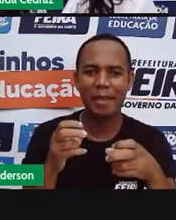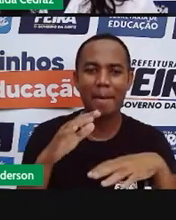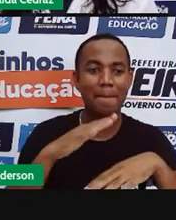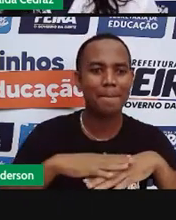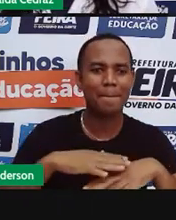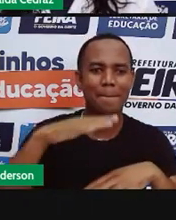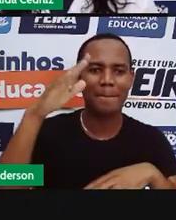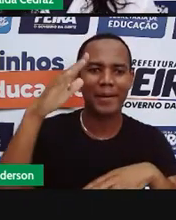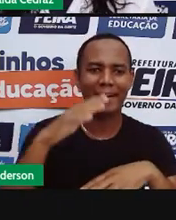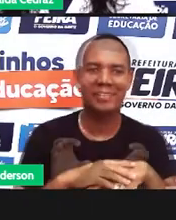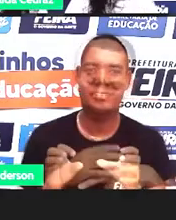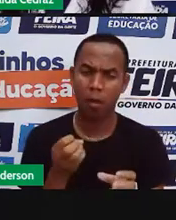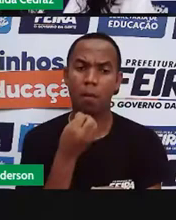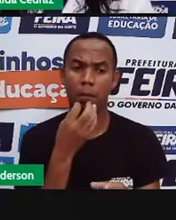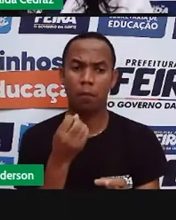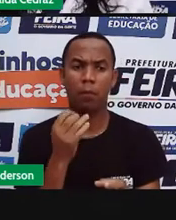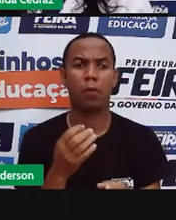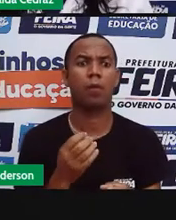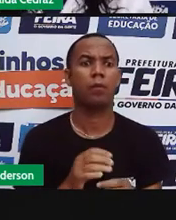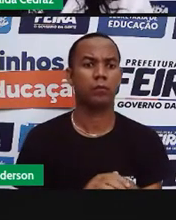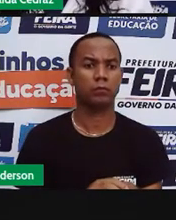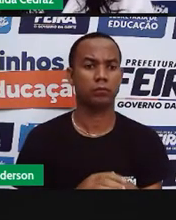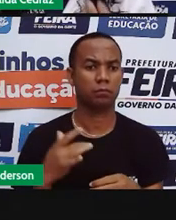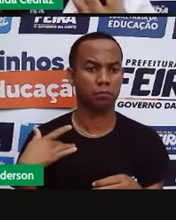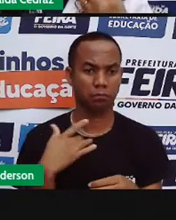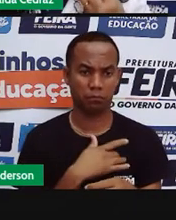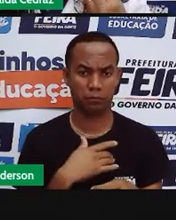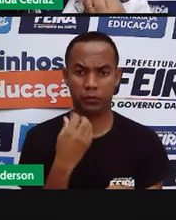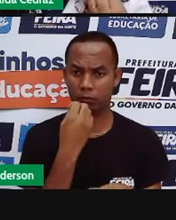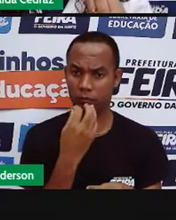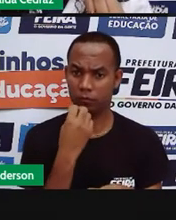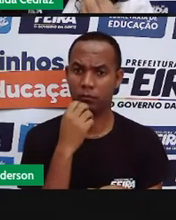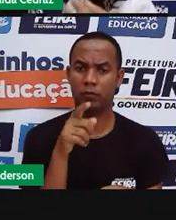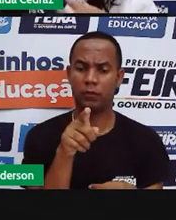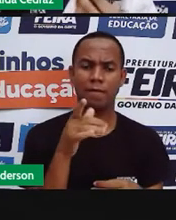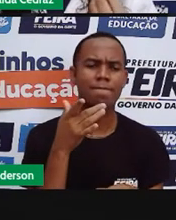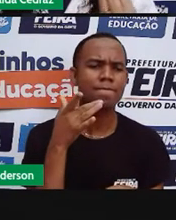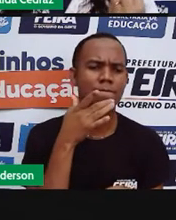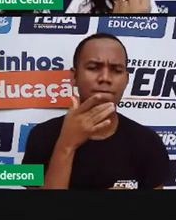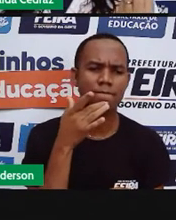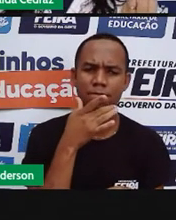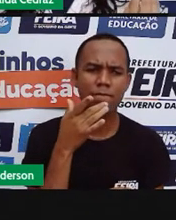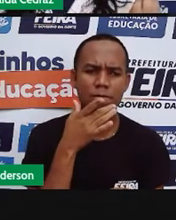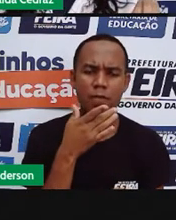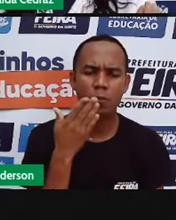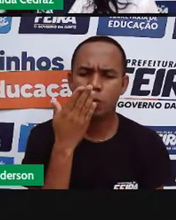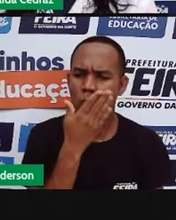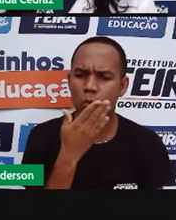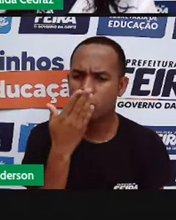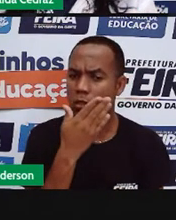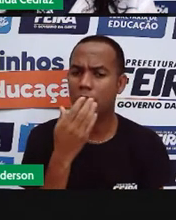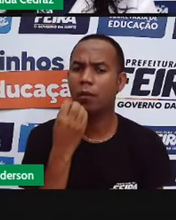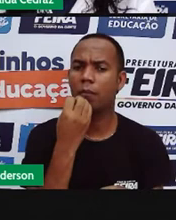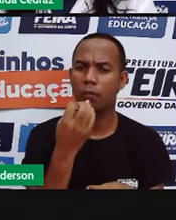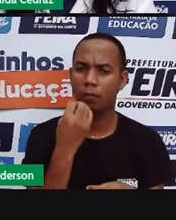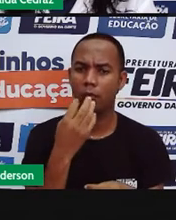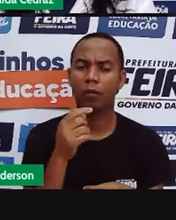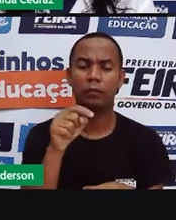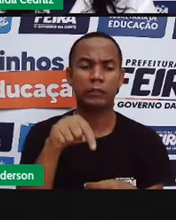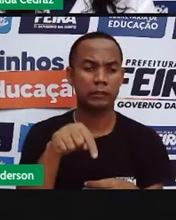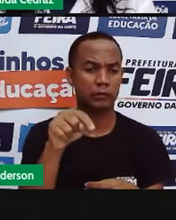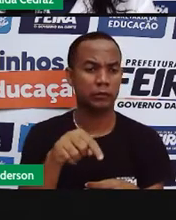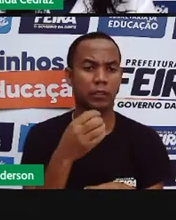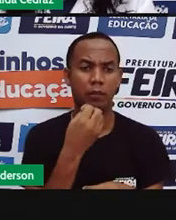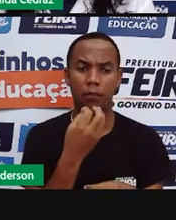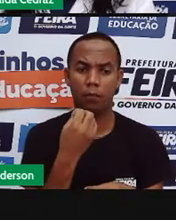dos produtos, e o gosto, o sabor dos produtos da nossa região, que são